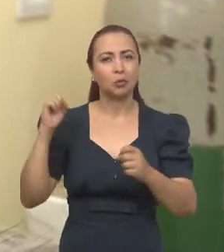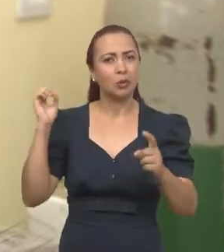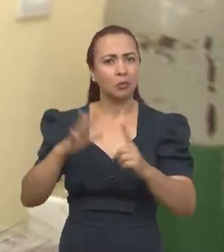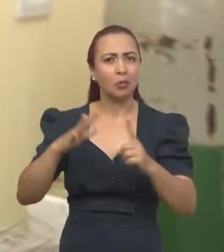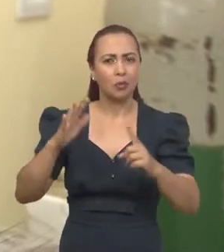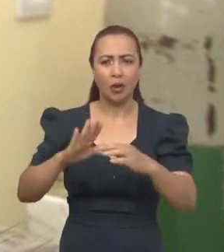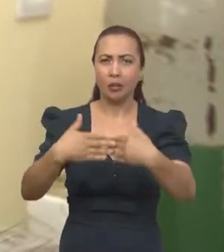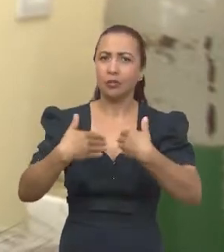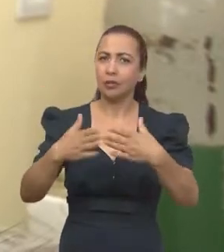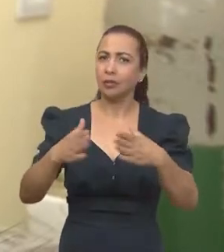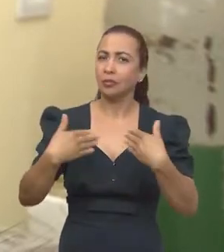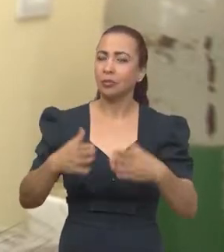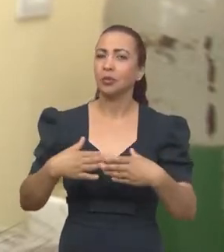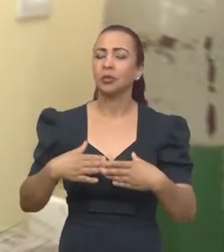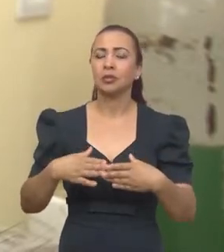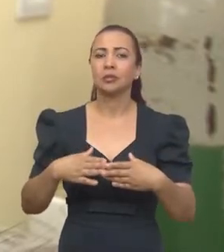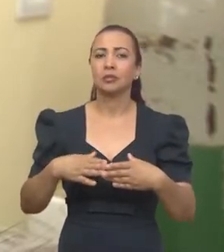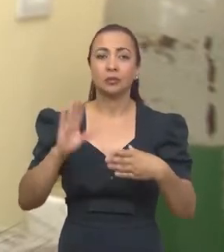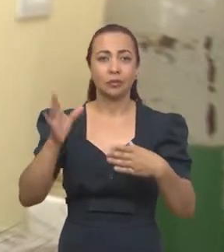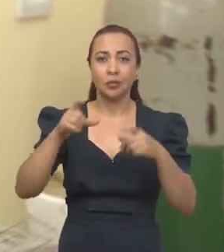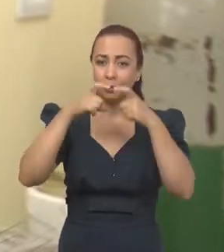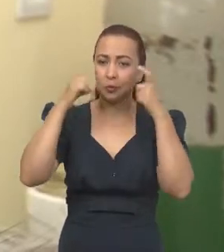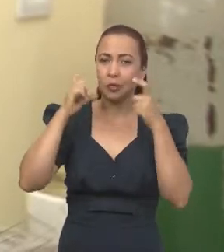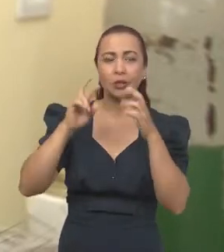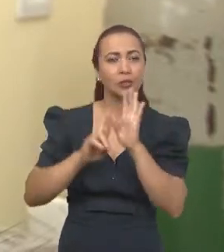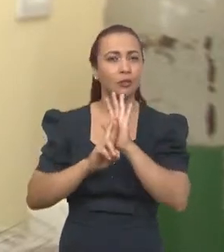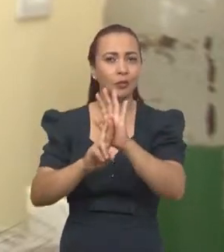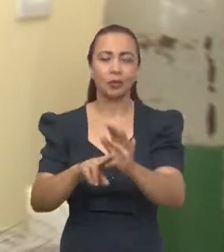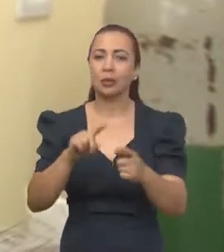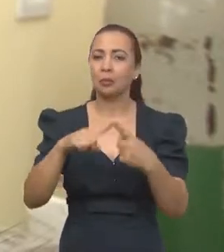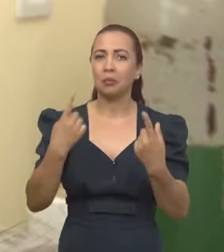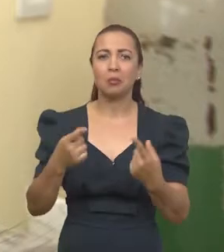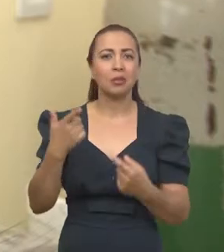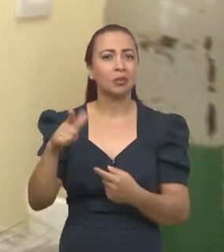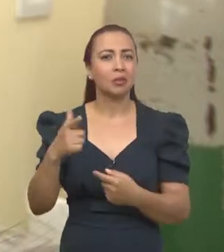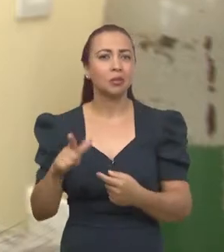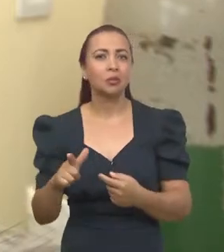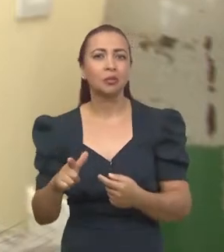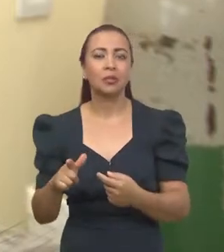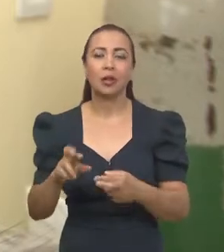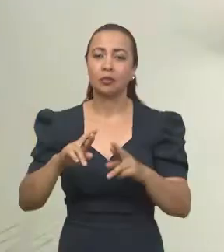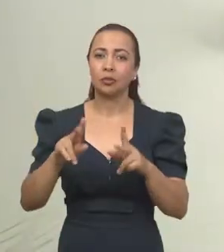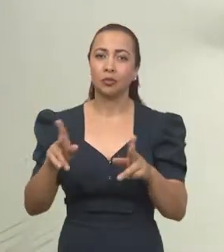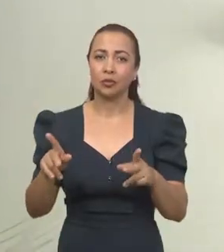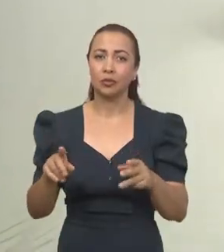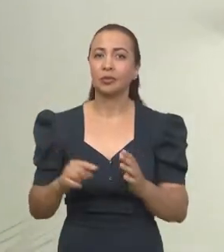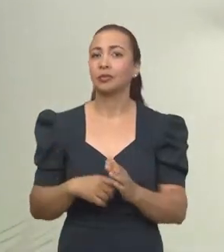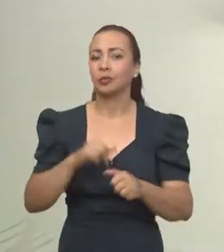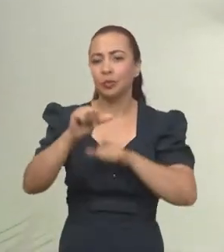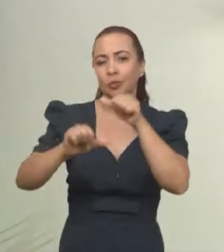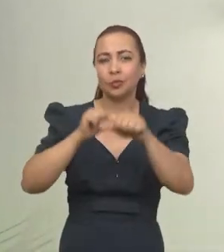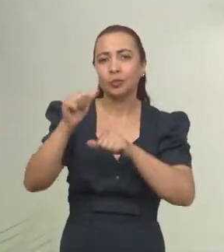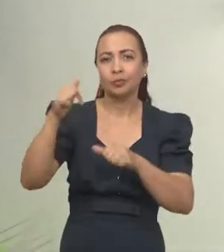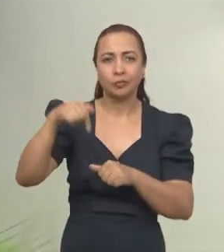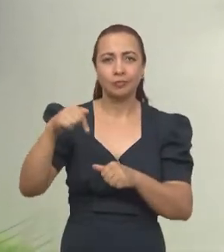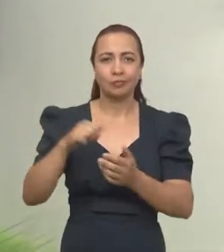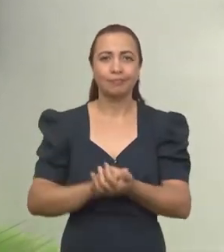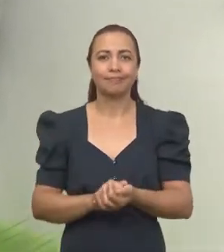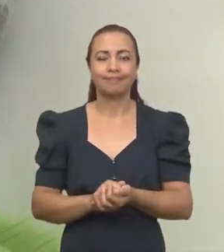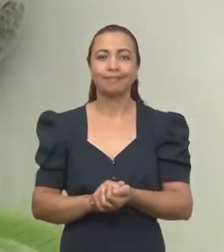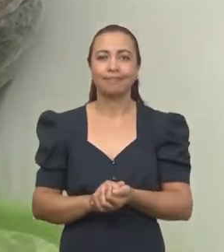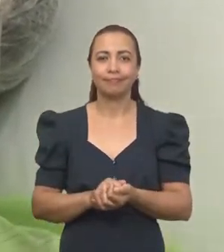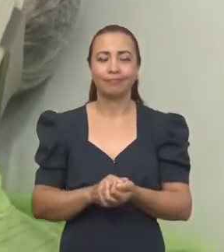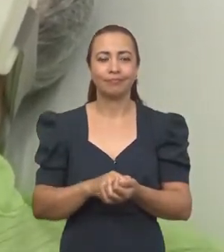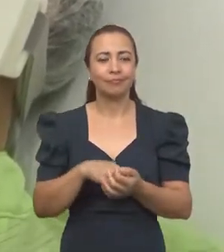provocada por modelos de referência, mas que não tem os diferenciais que foram desenvolvidos aqui. A